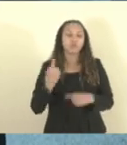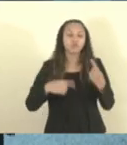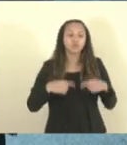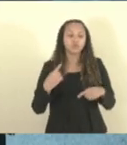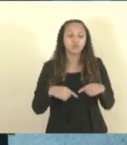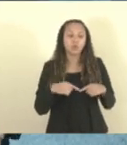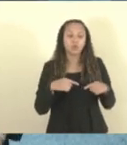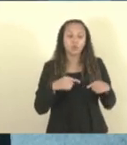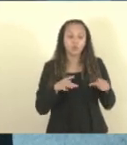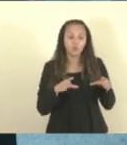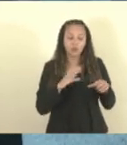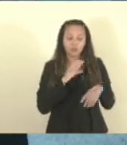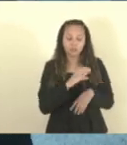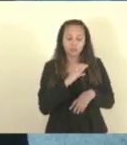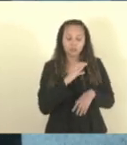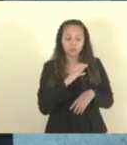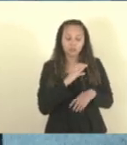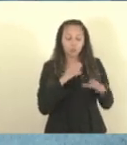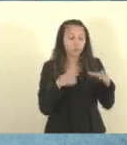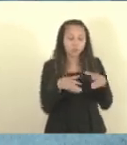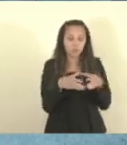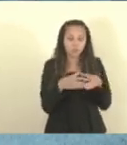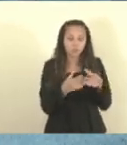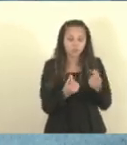Deputado Coronel Wellington para discutir a matéria.